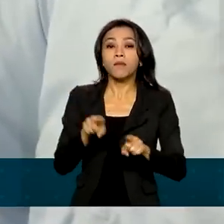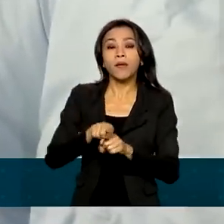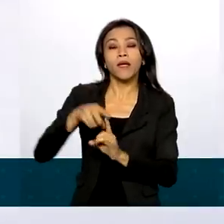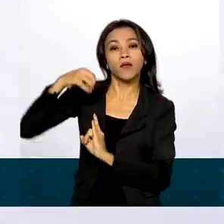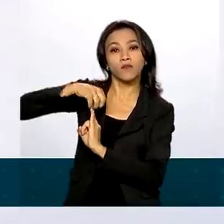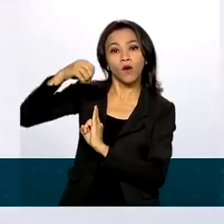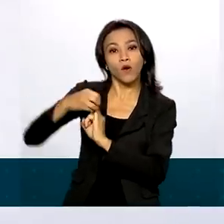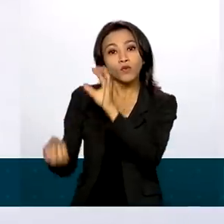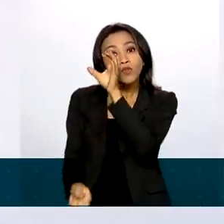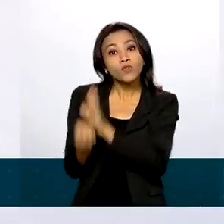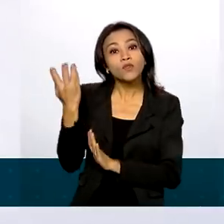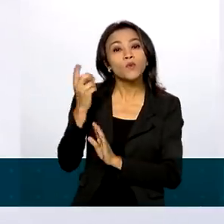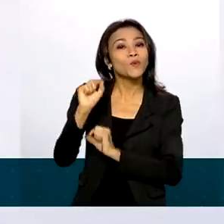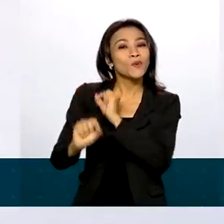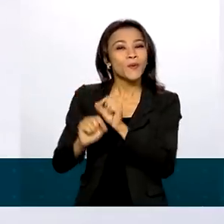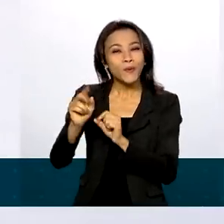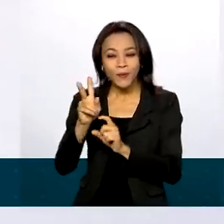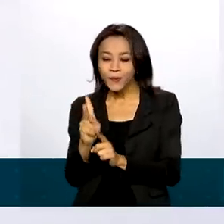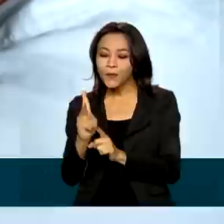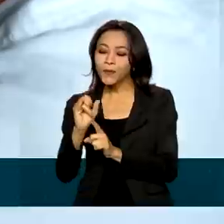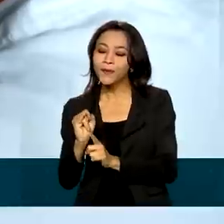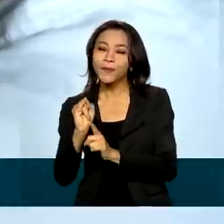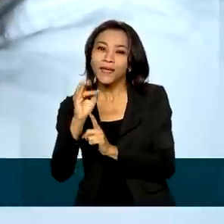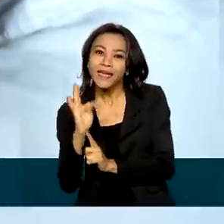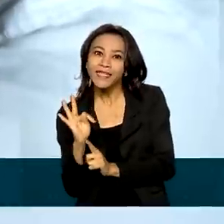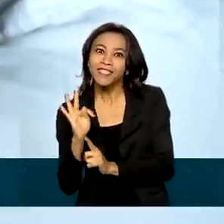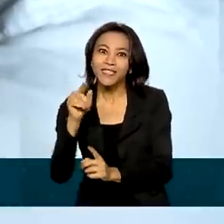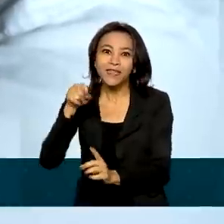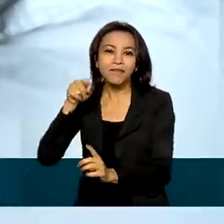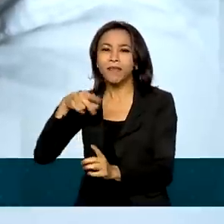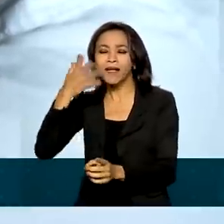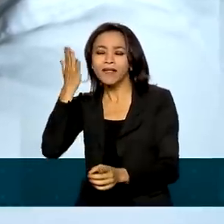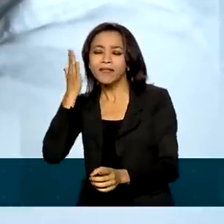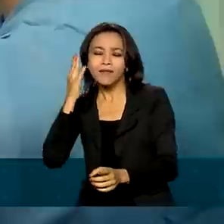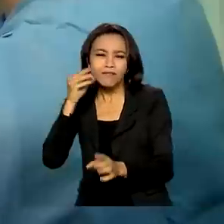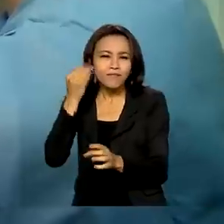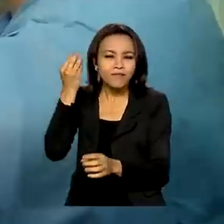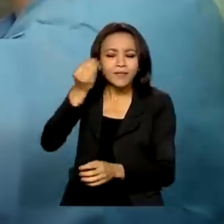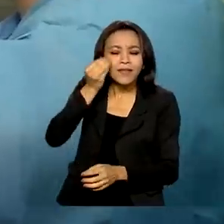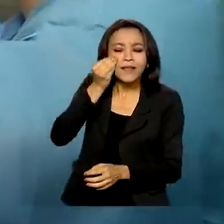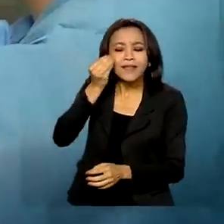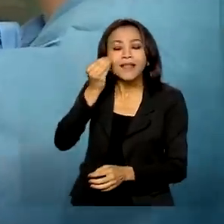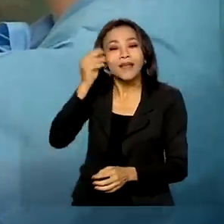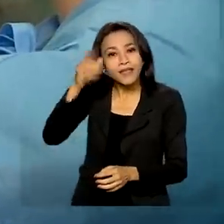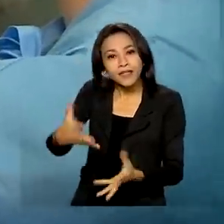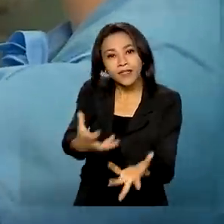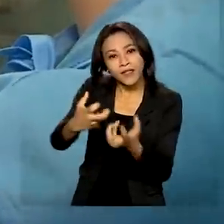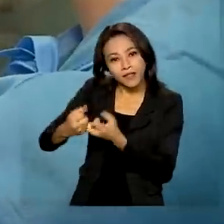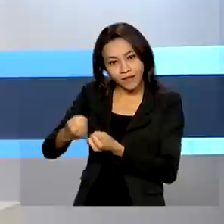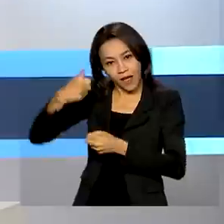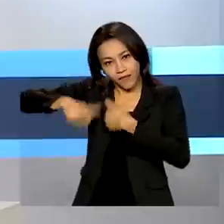kit de diagnóstico rápido da doença, que já está sendo analisado pela Anvisa.